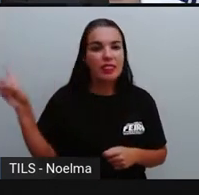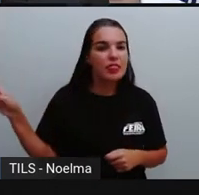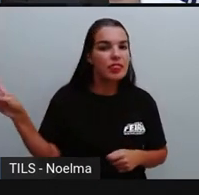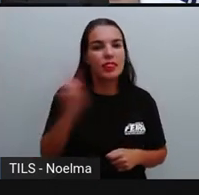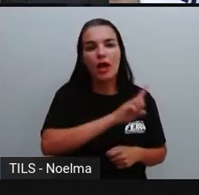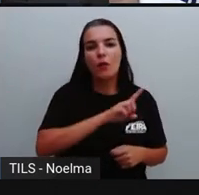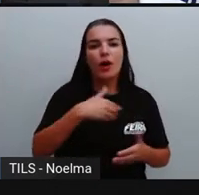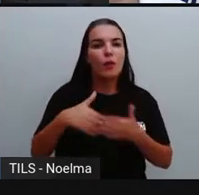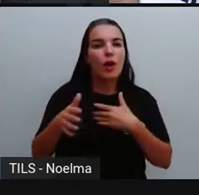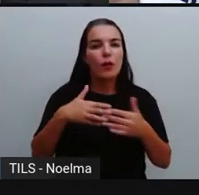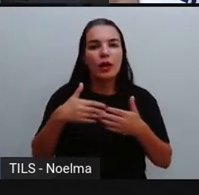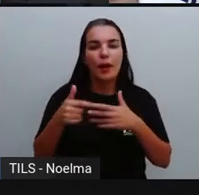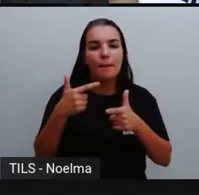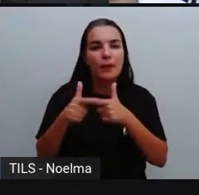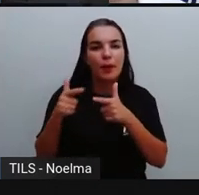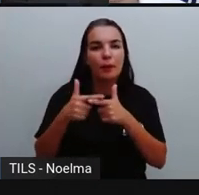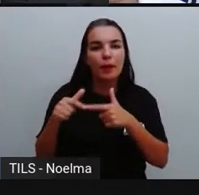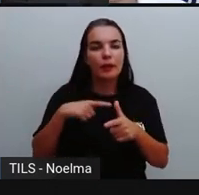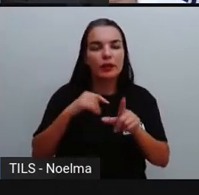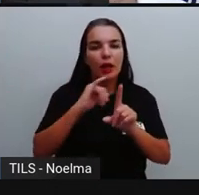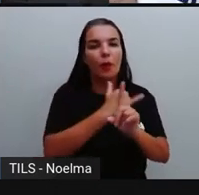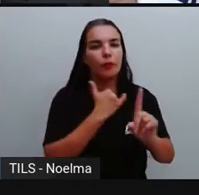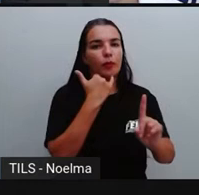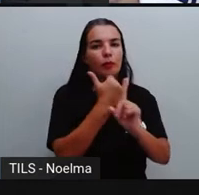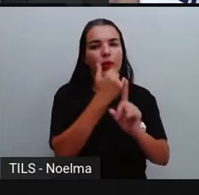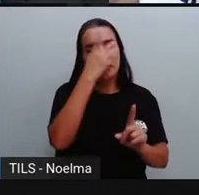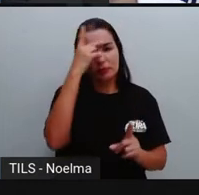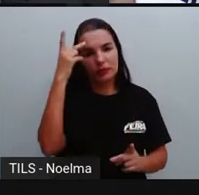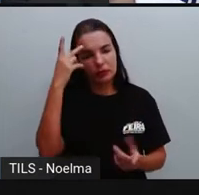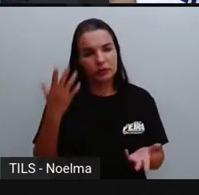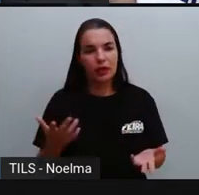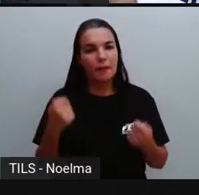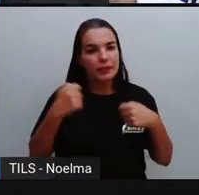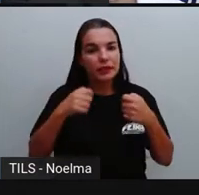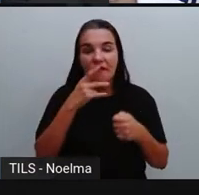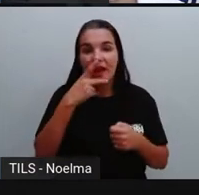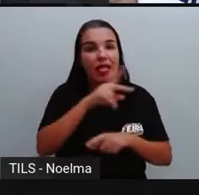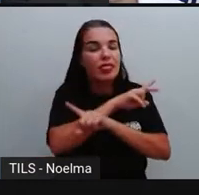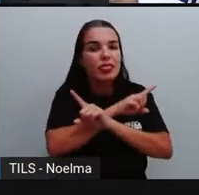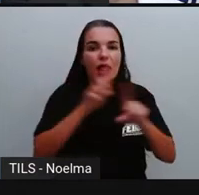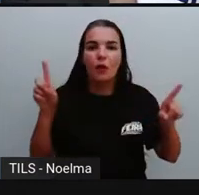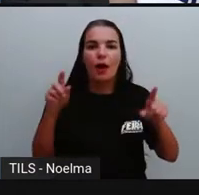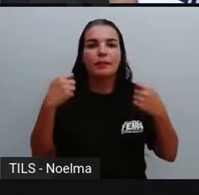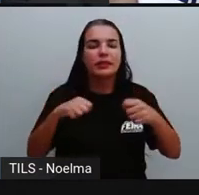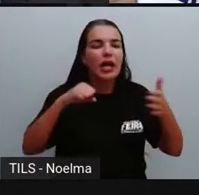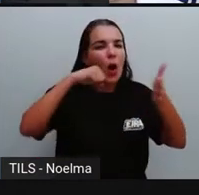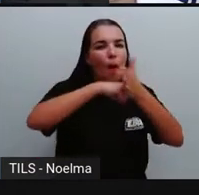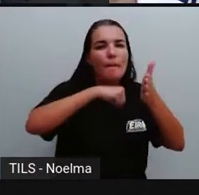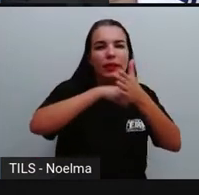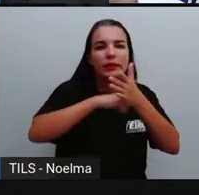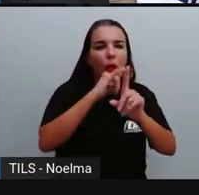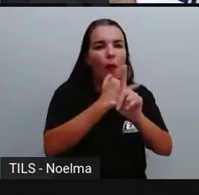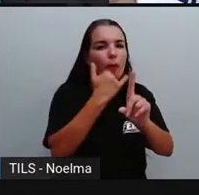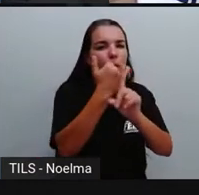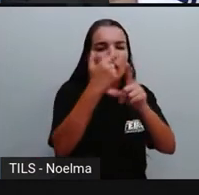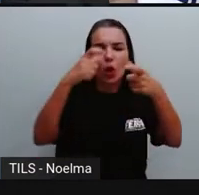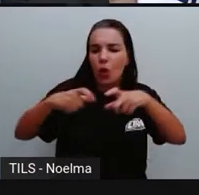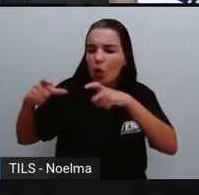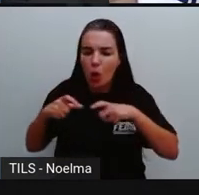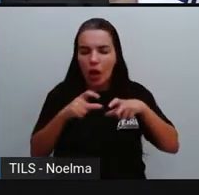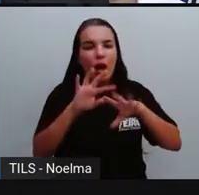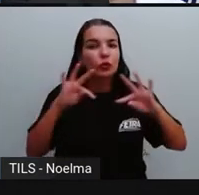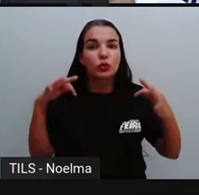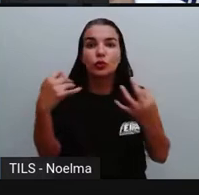situação que venha causar bullying nas pessoas. Temos que combater o bullying em todos os locais, em casa, na